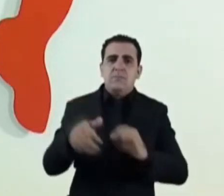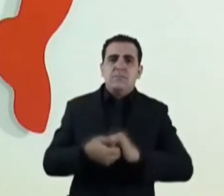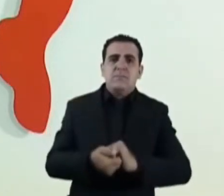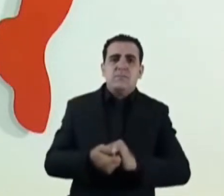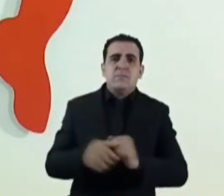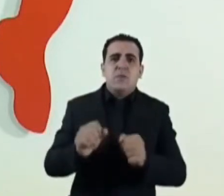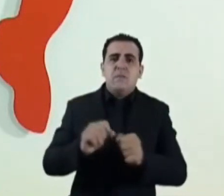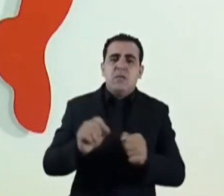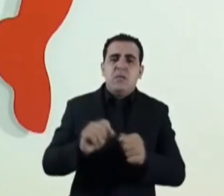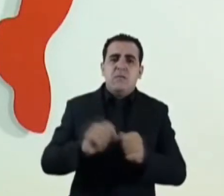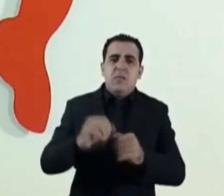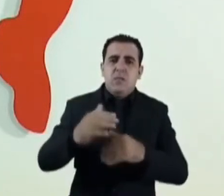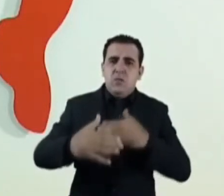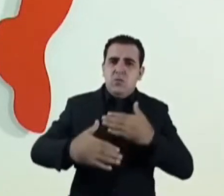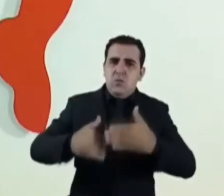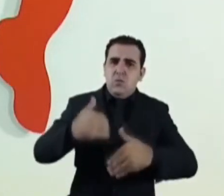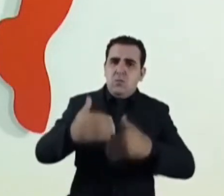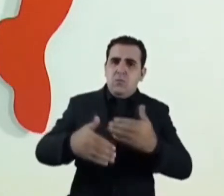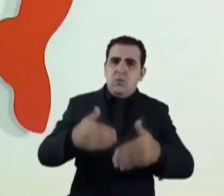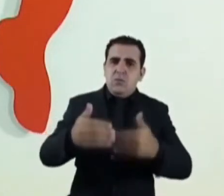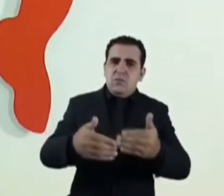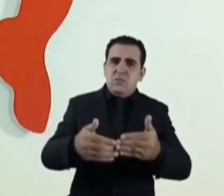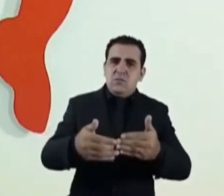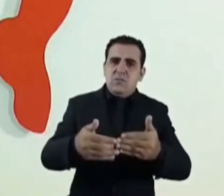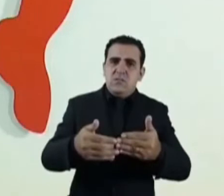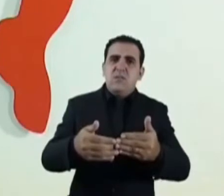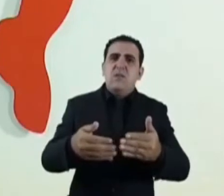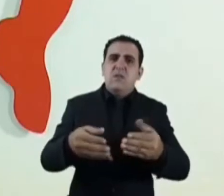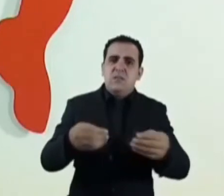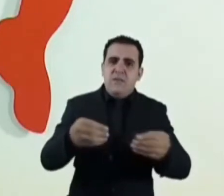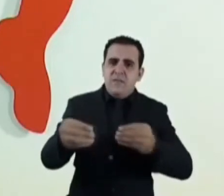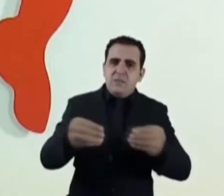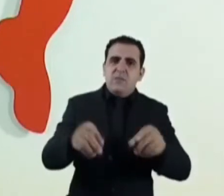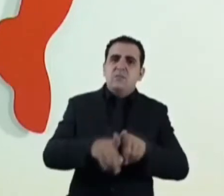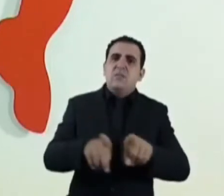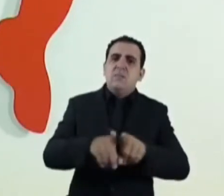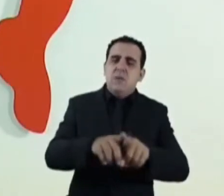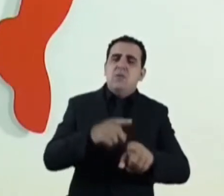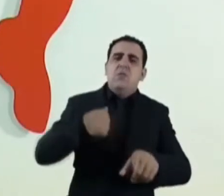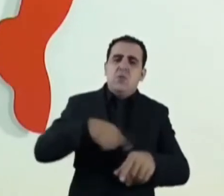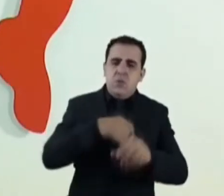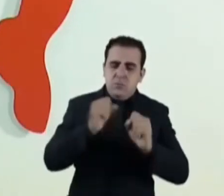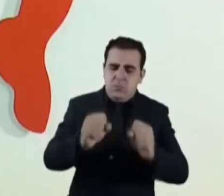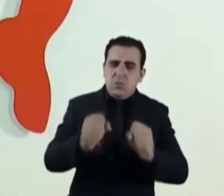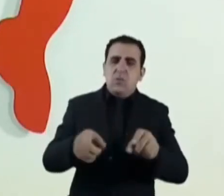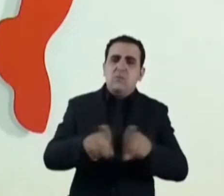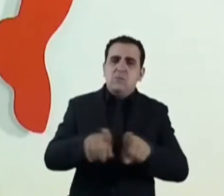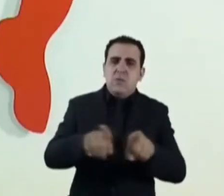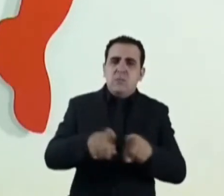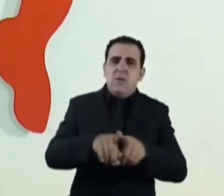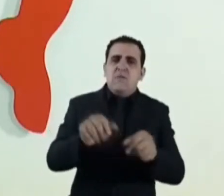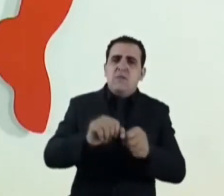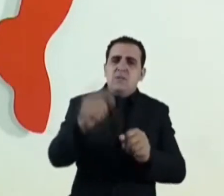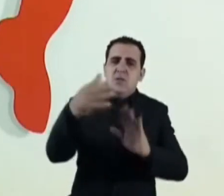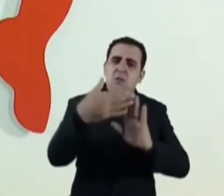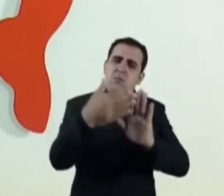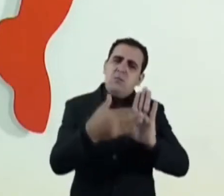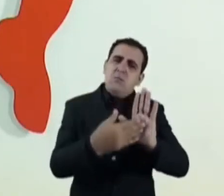esse processo gradual de flexibilização, podemos fazer um processo de